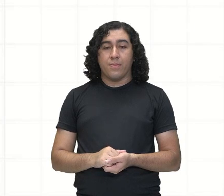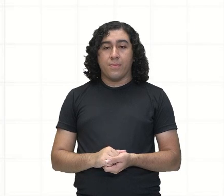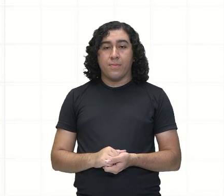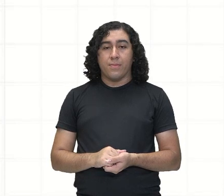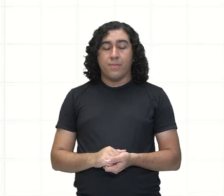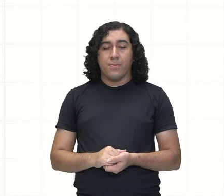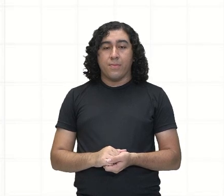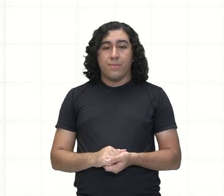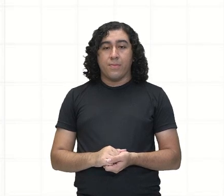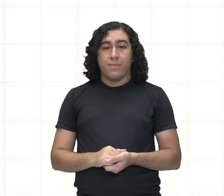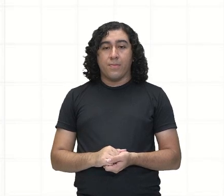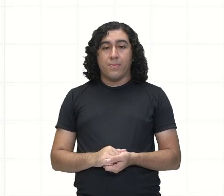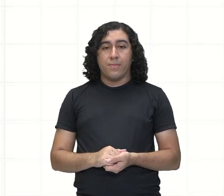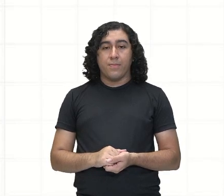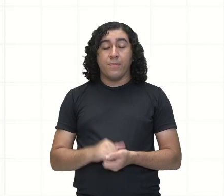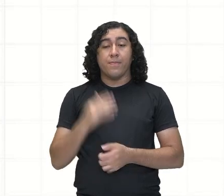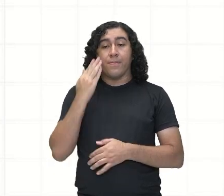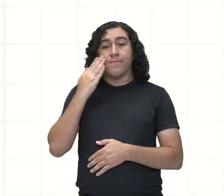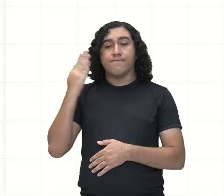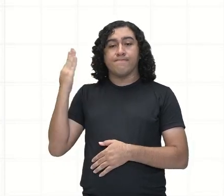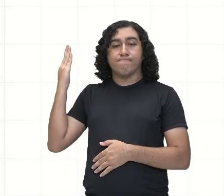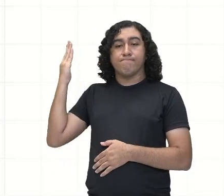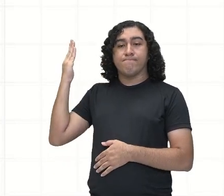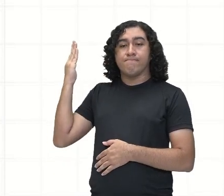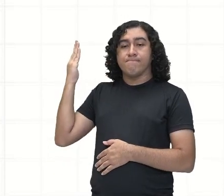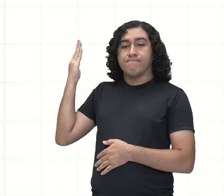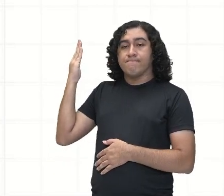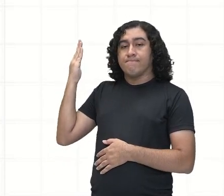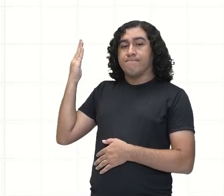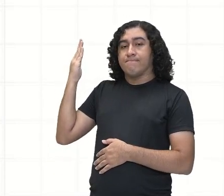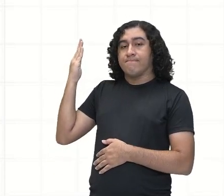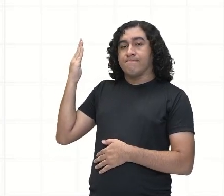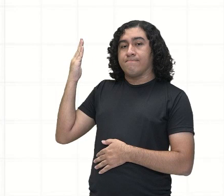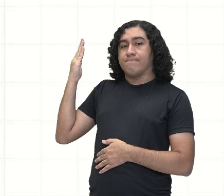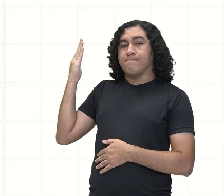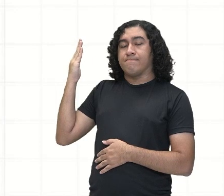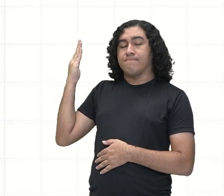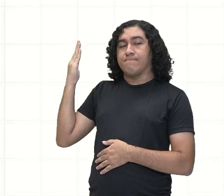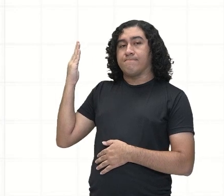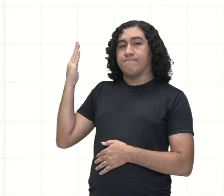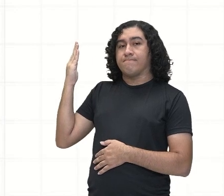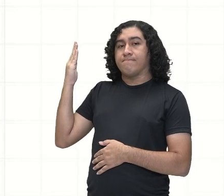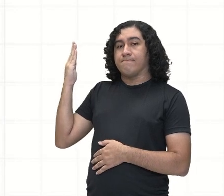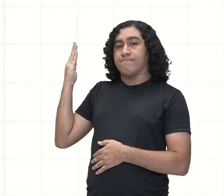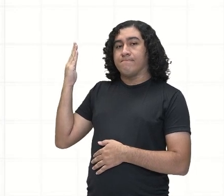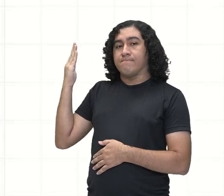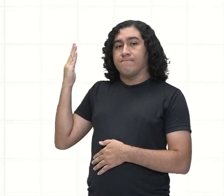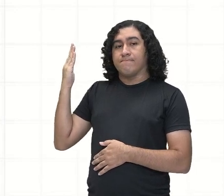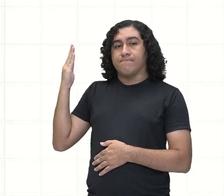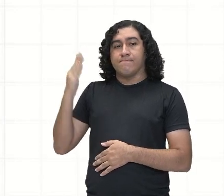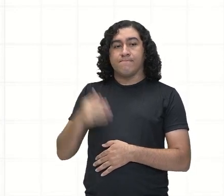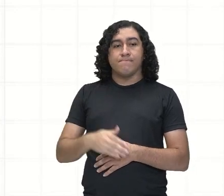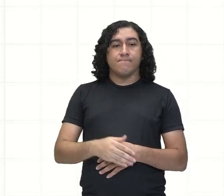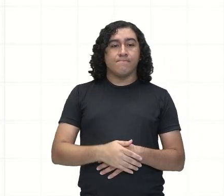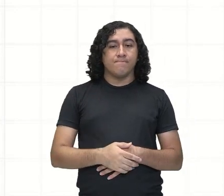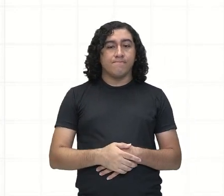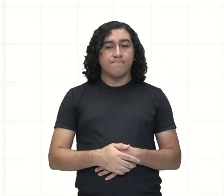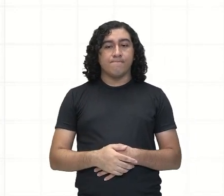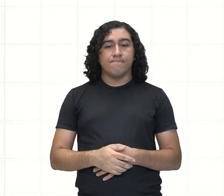Ó... Como se C... Ó... É igual...